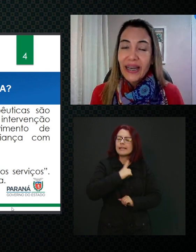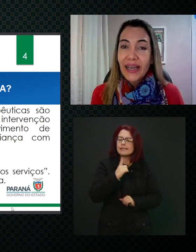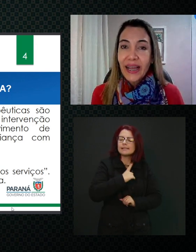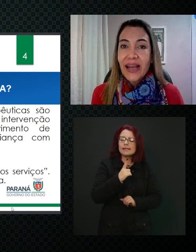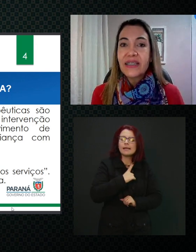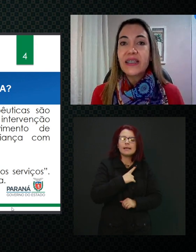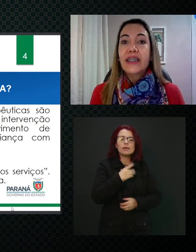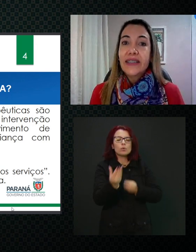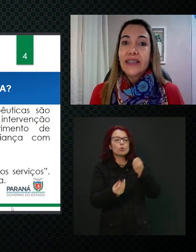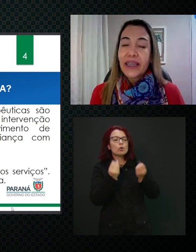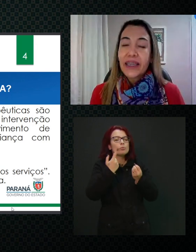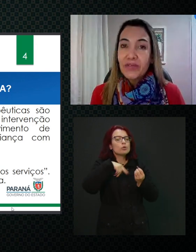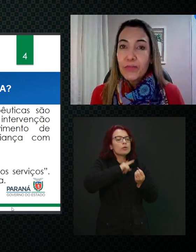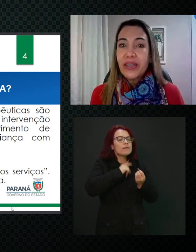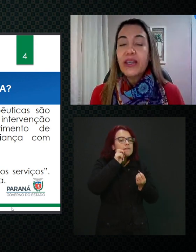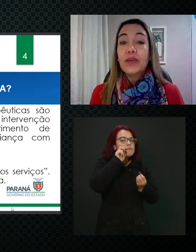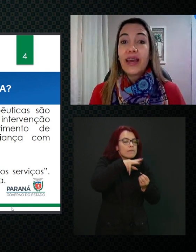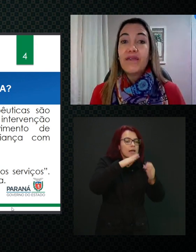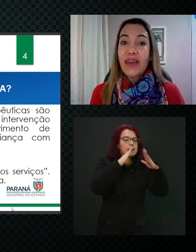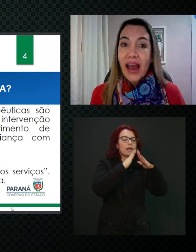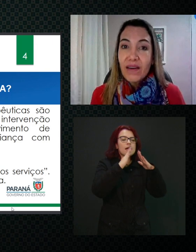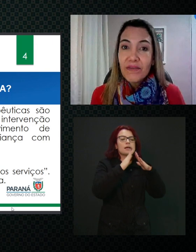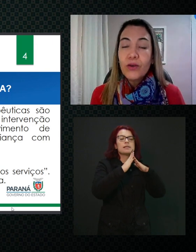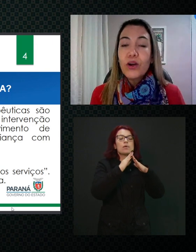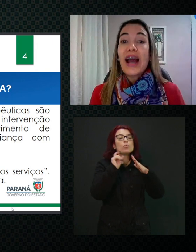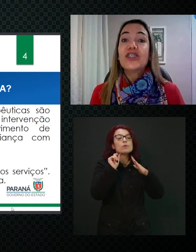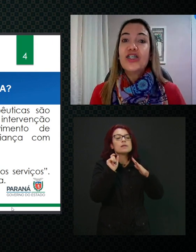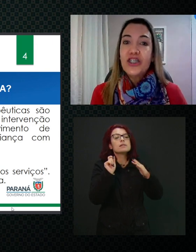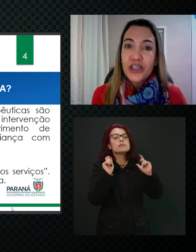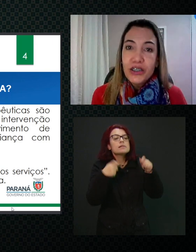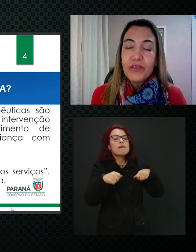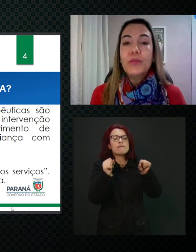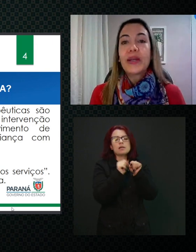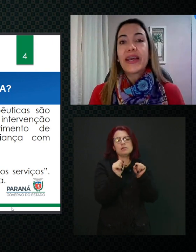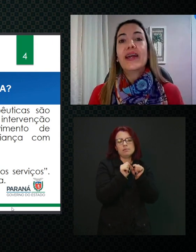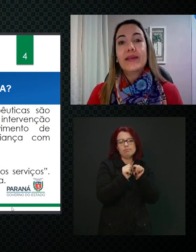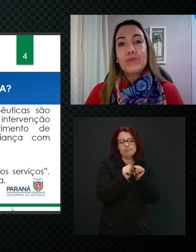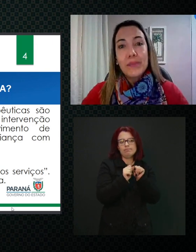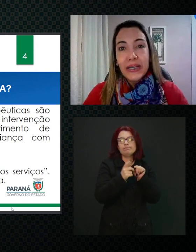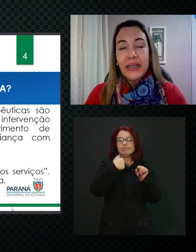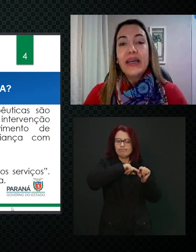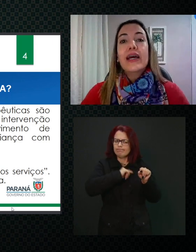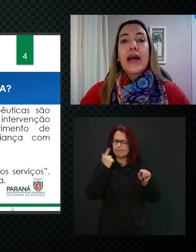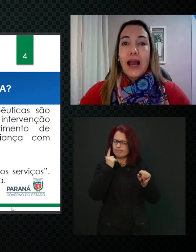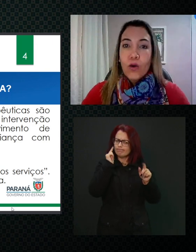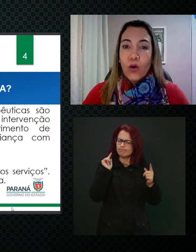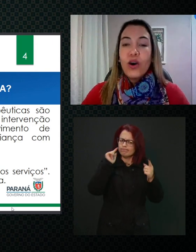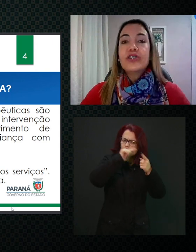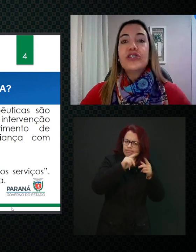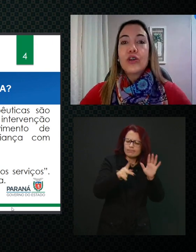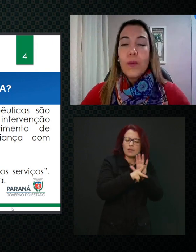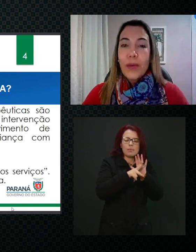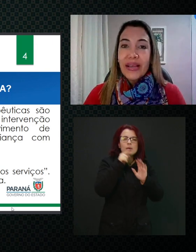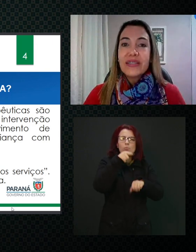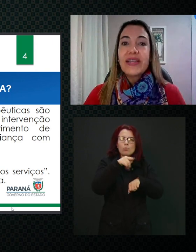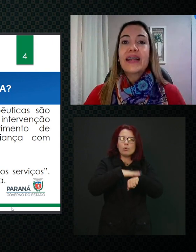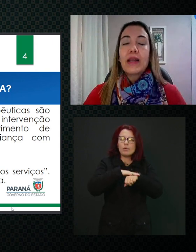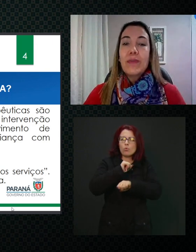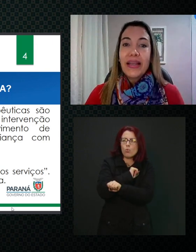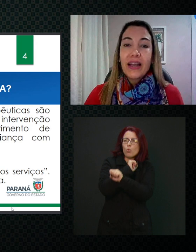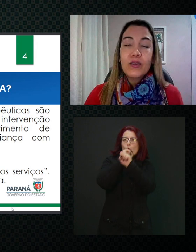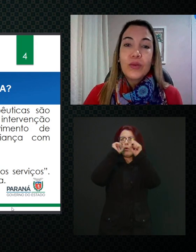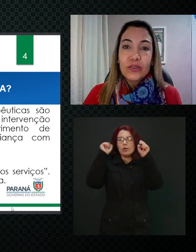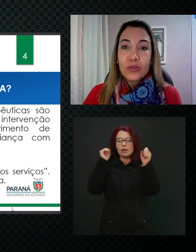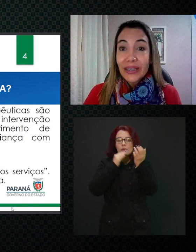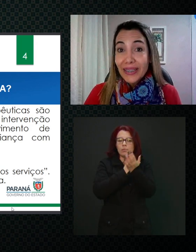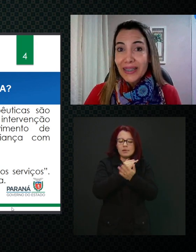naquela casa, daquela família, o que é viável, atingível, pra que aquela mãe acorde e comece a